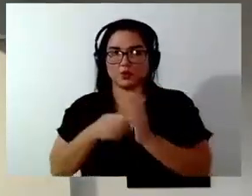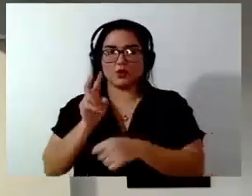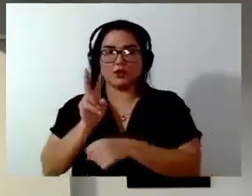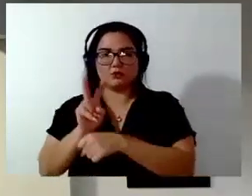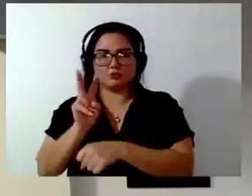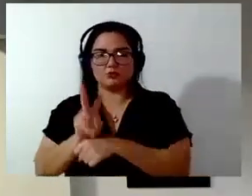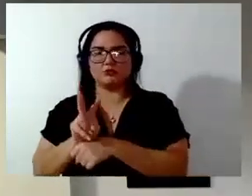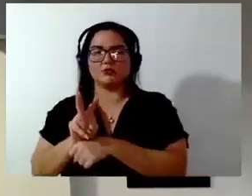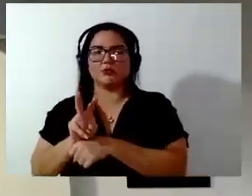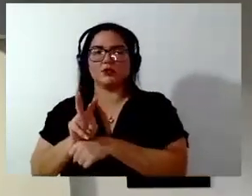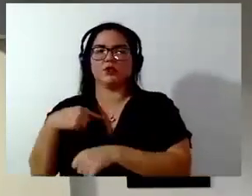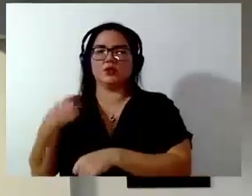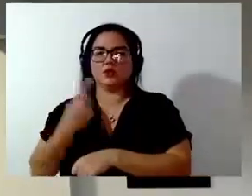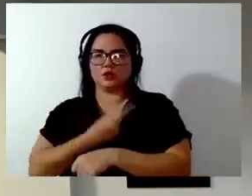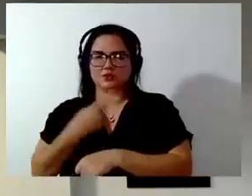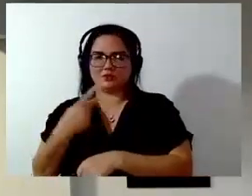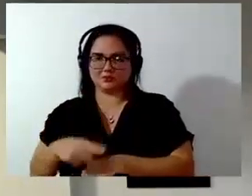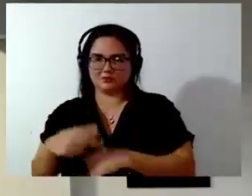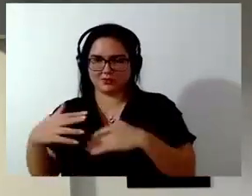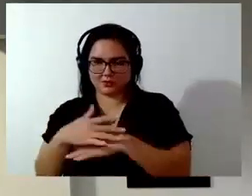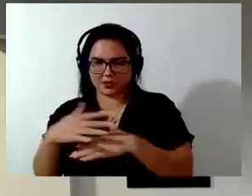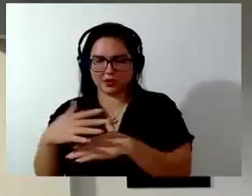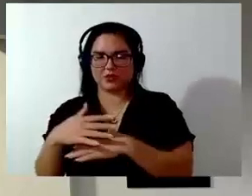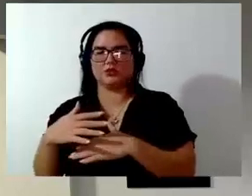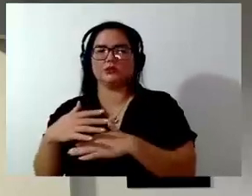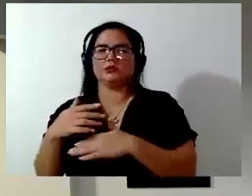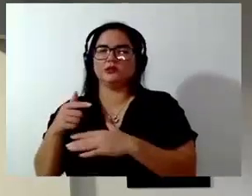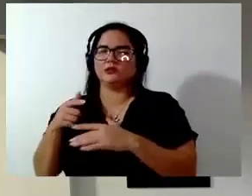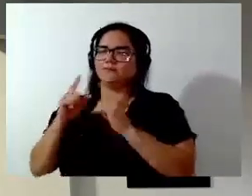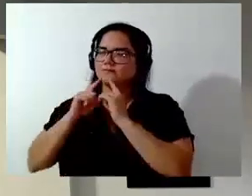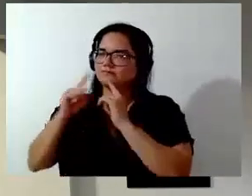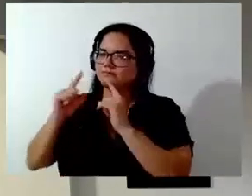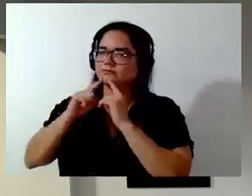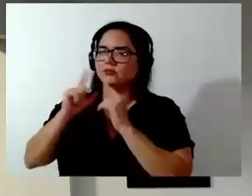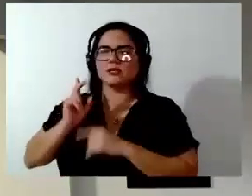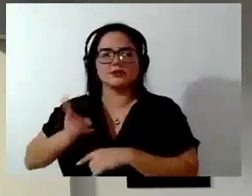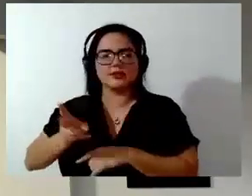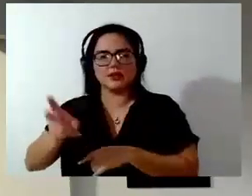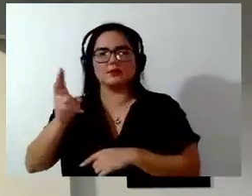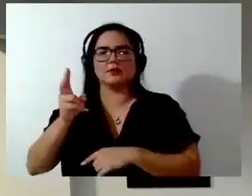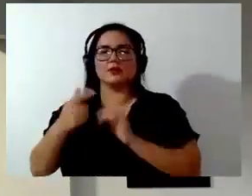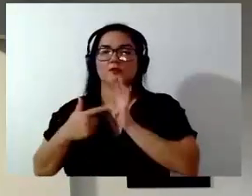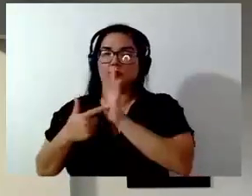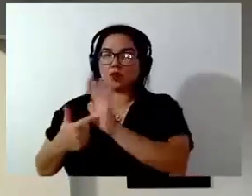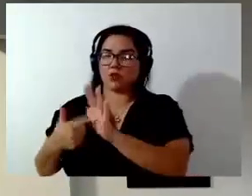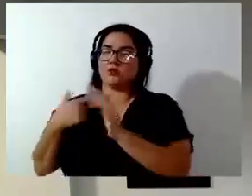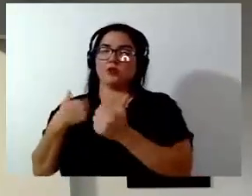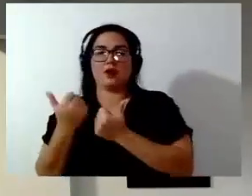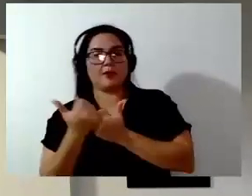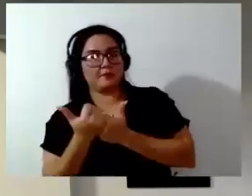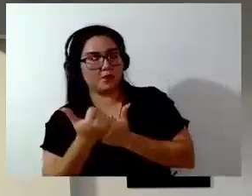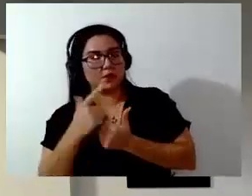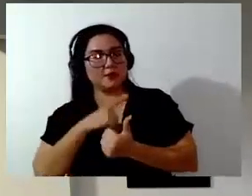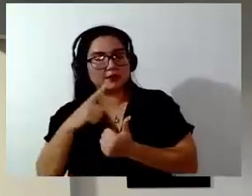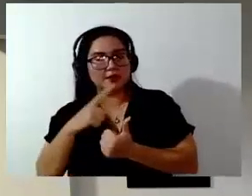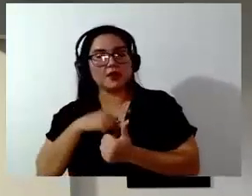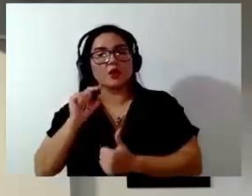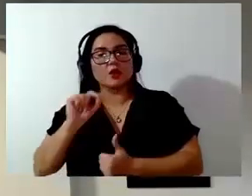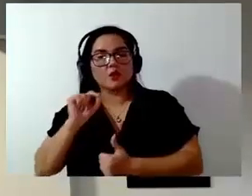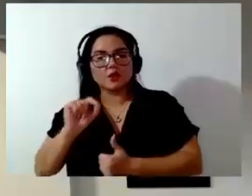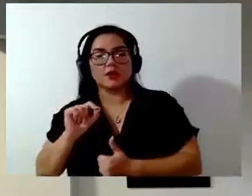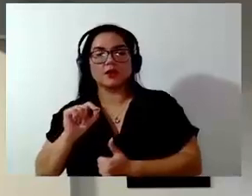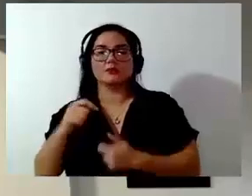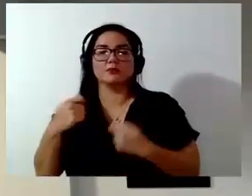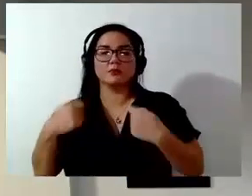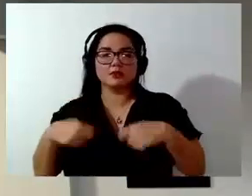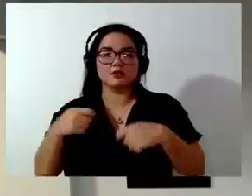defender os nossos munícipes, vem batendo de frente com eles constantemente, demonstro todo o meu apoio, de forma até que tivemos que